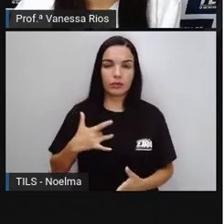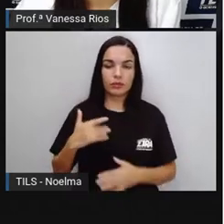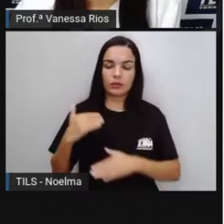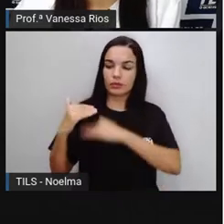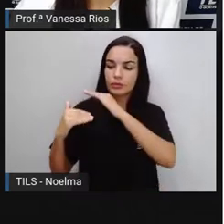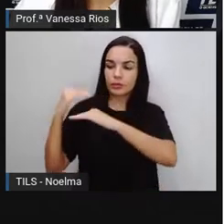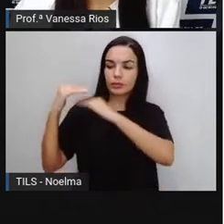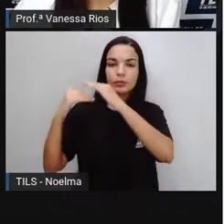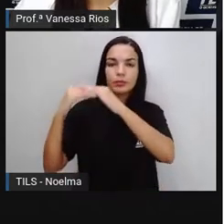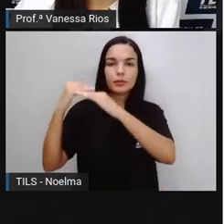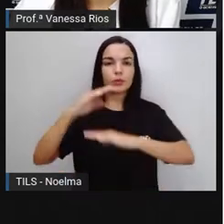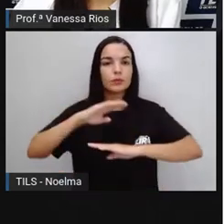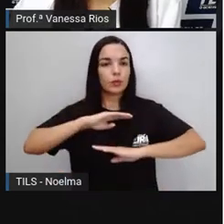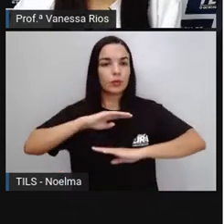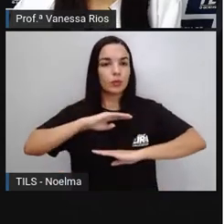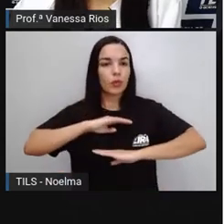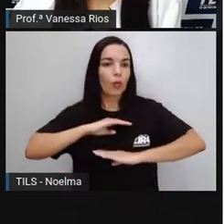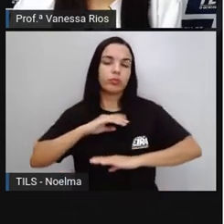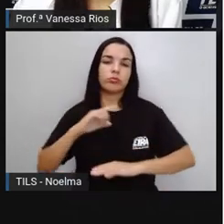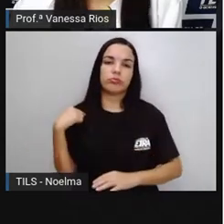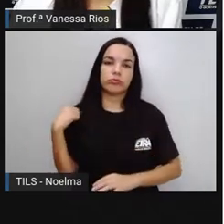desempenho, o funcionamento